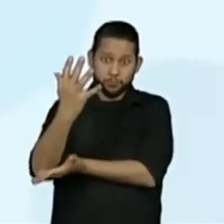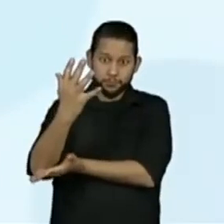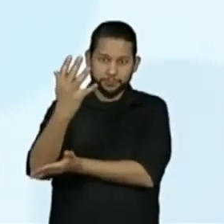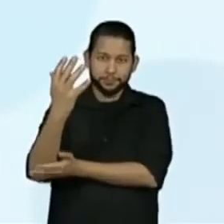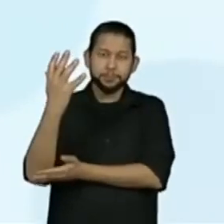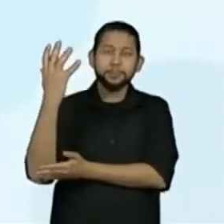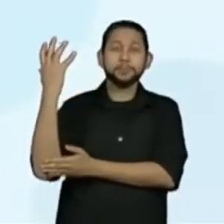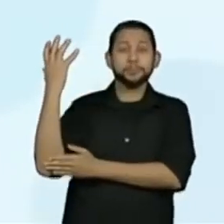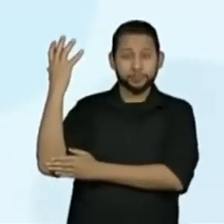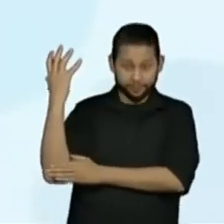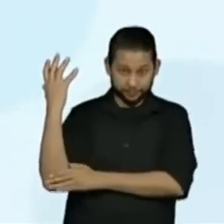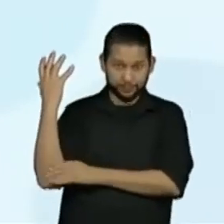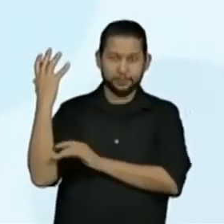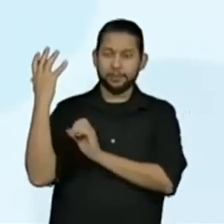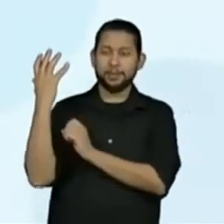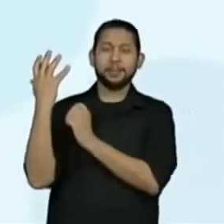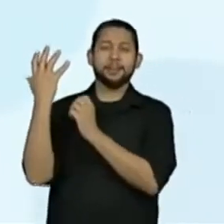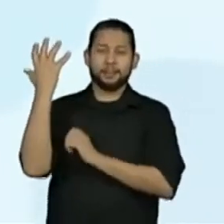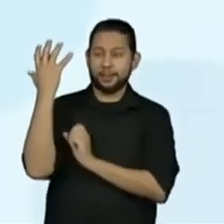com o freixo.